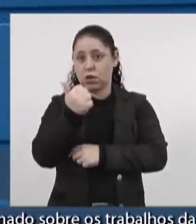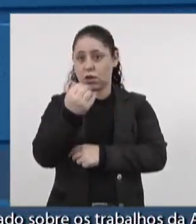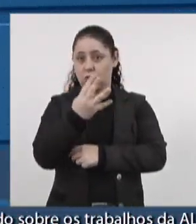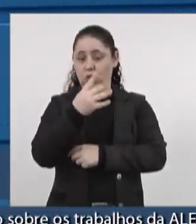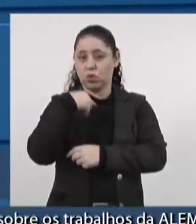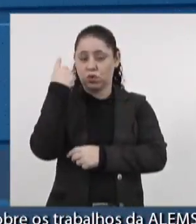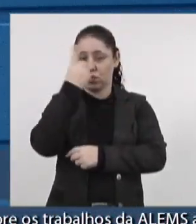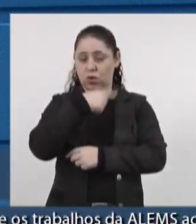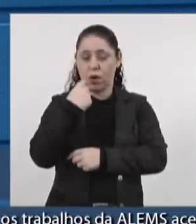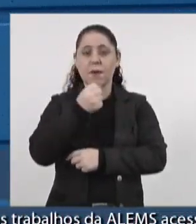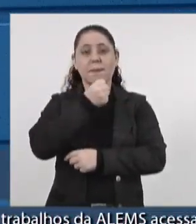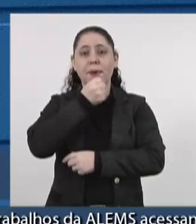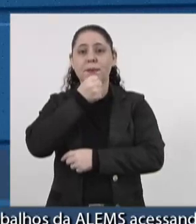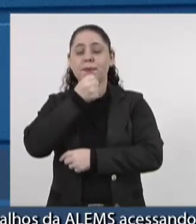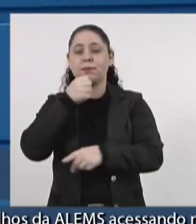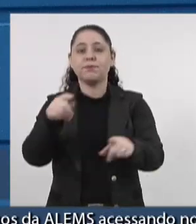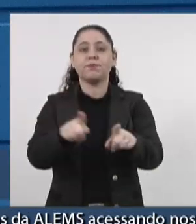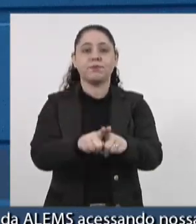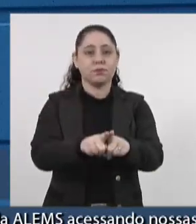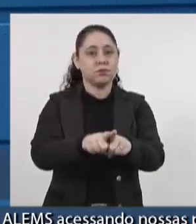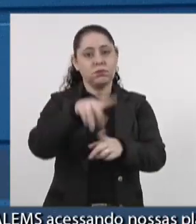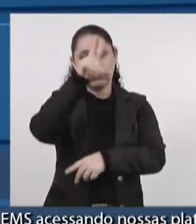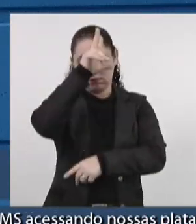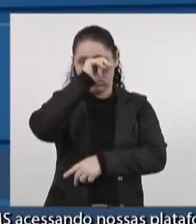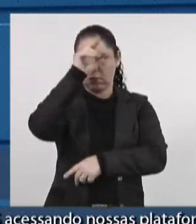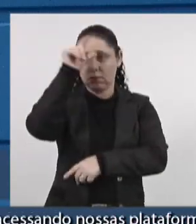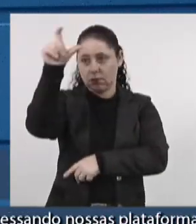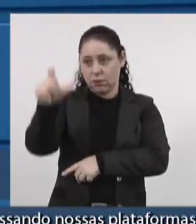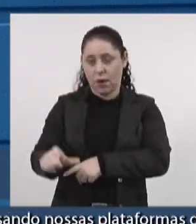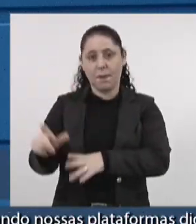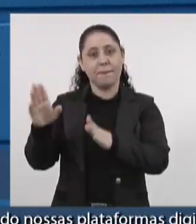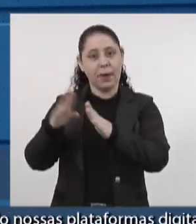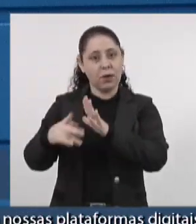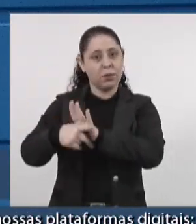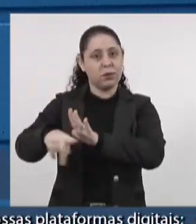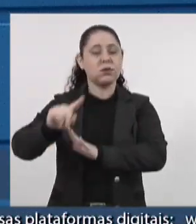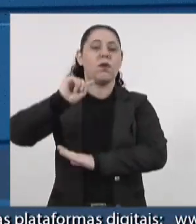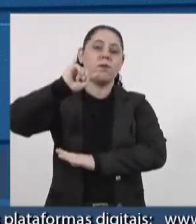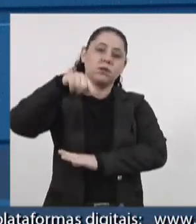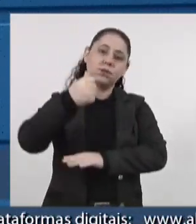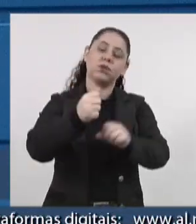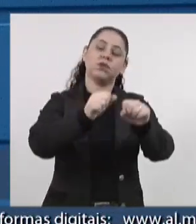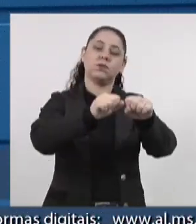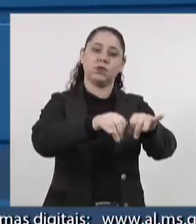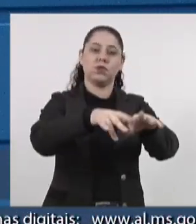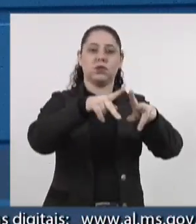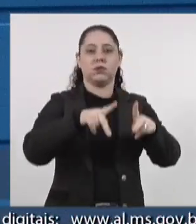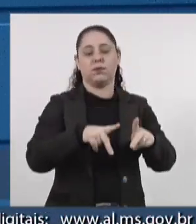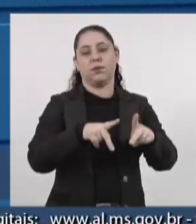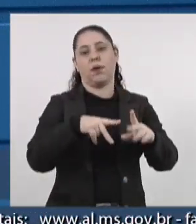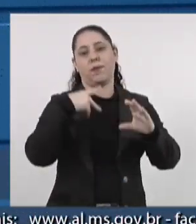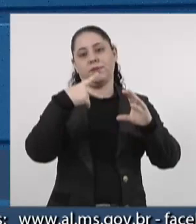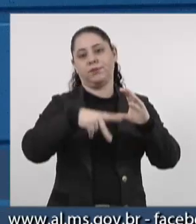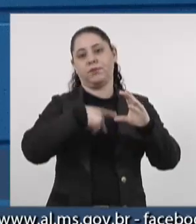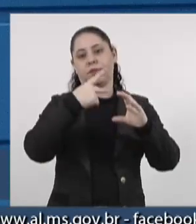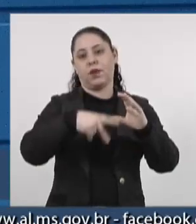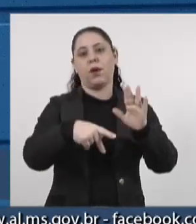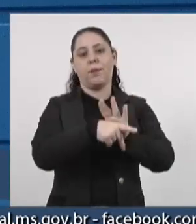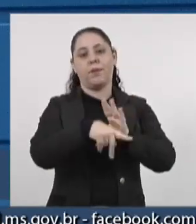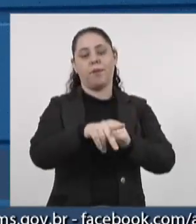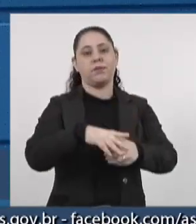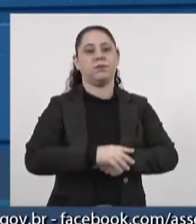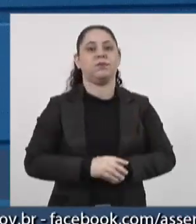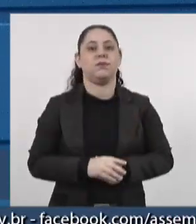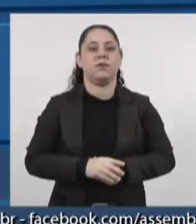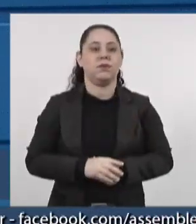14 horas, em uma coletiva de imprensa, na Prefeitura Municipal, seguido de uma audiência pública na Câmara Municipal.